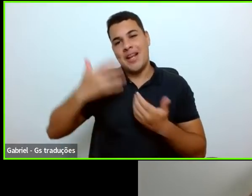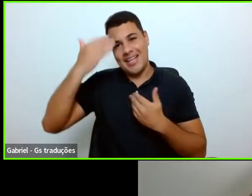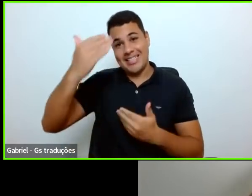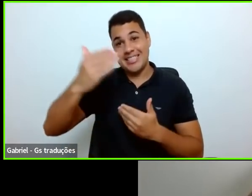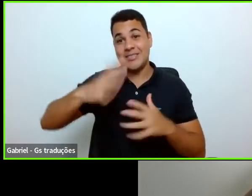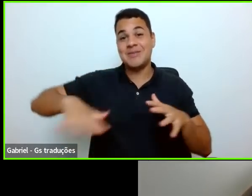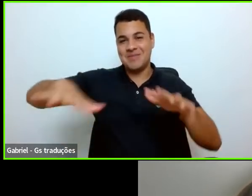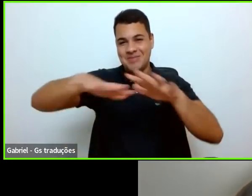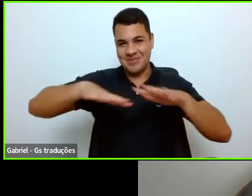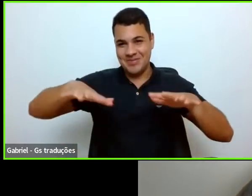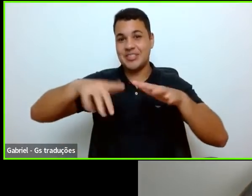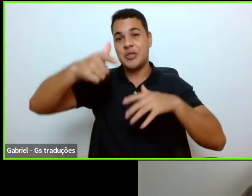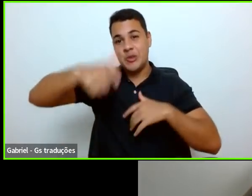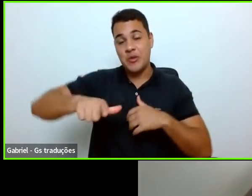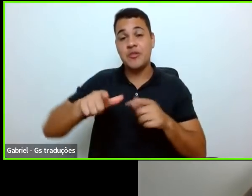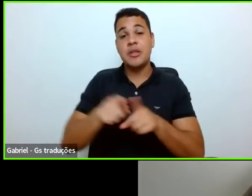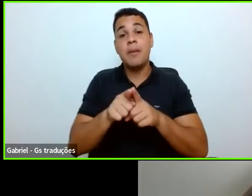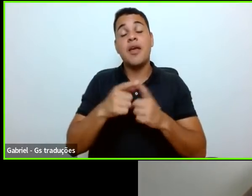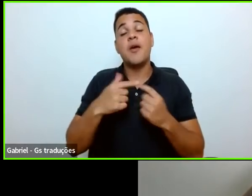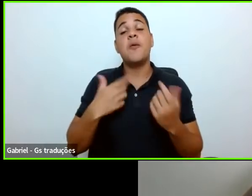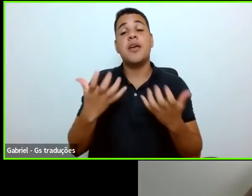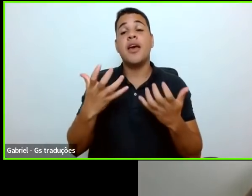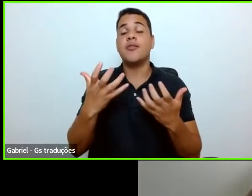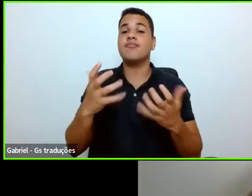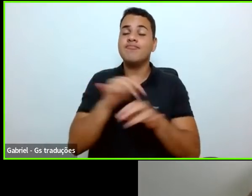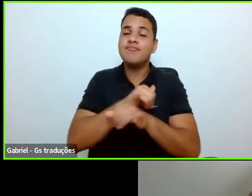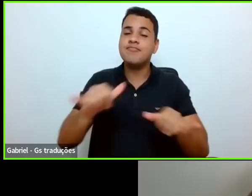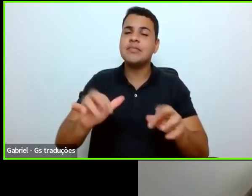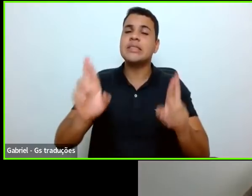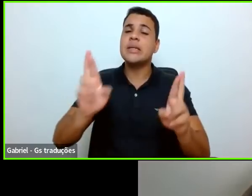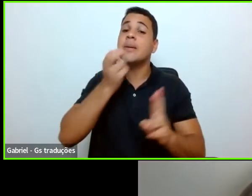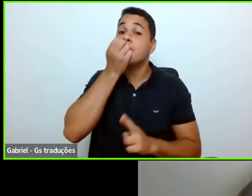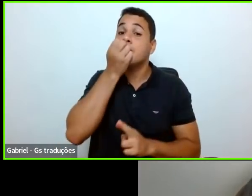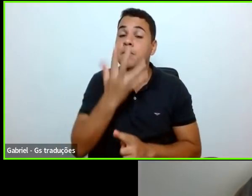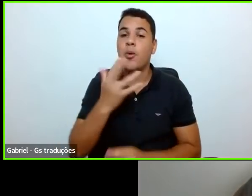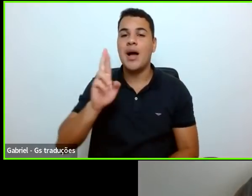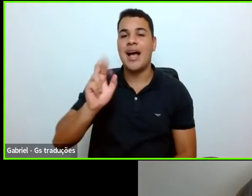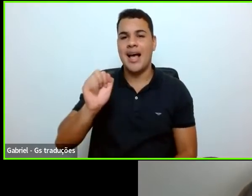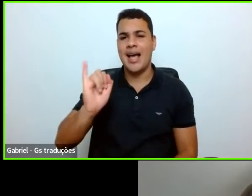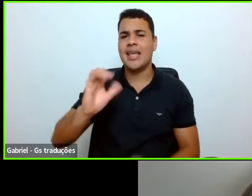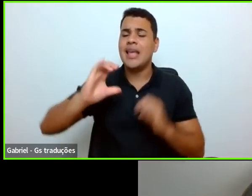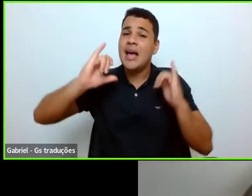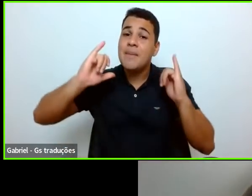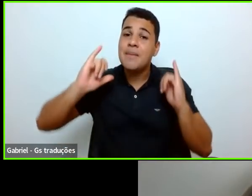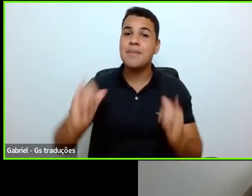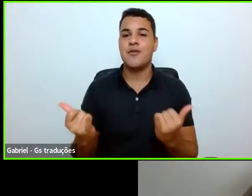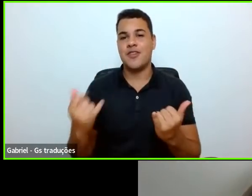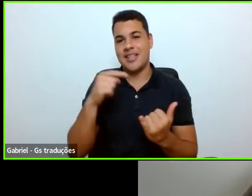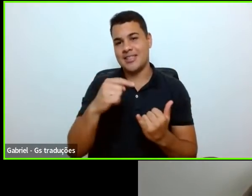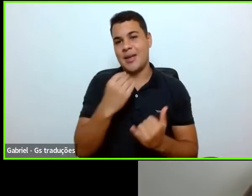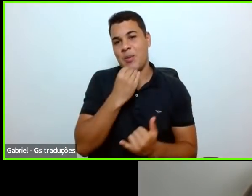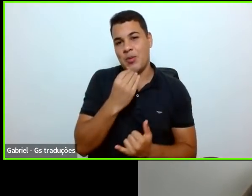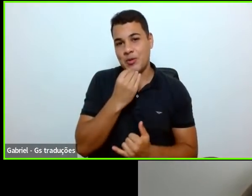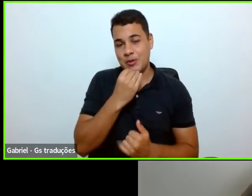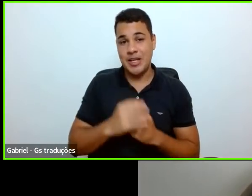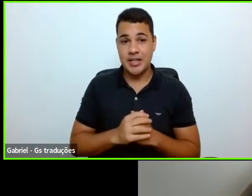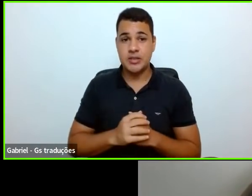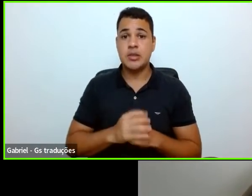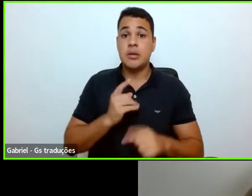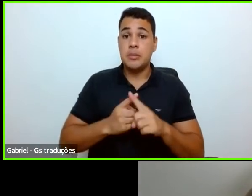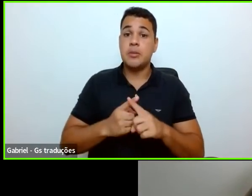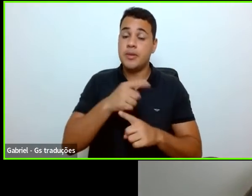desejar que vocês tenham uma excelente hike, que aproveitem bastante essa oportunidade que está sendo